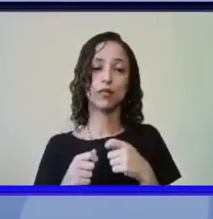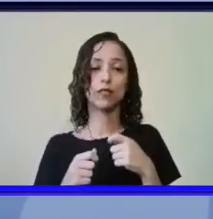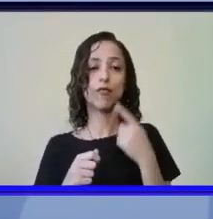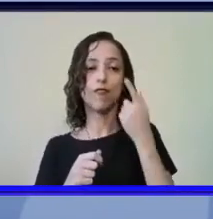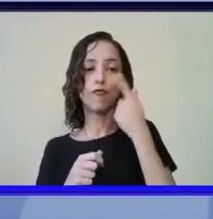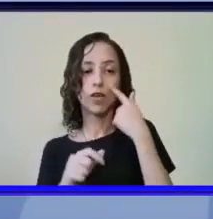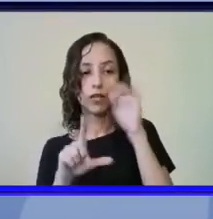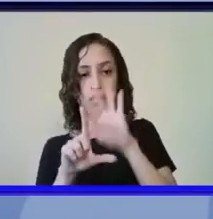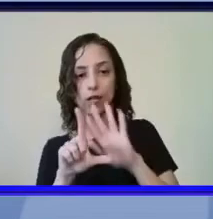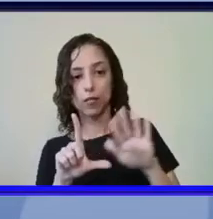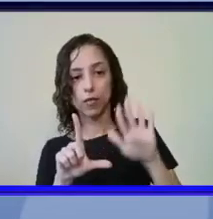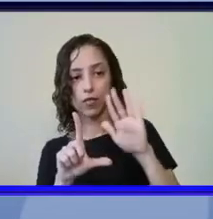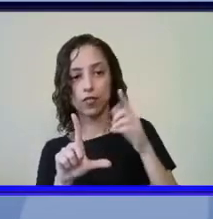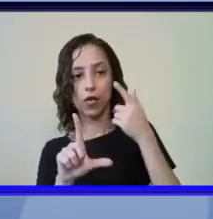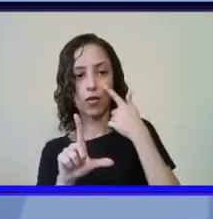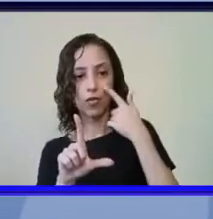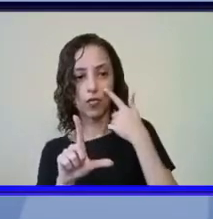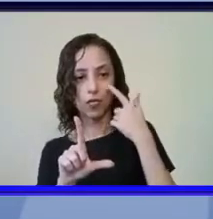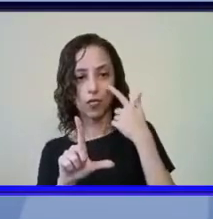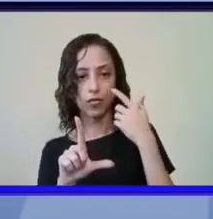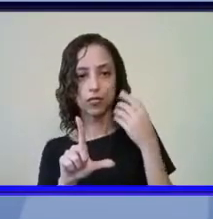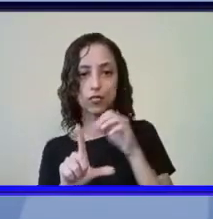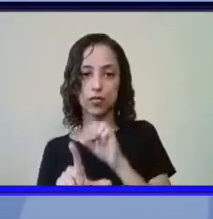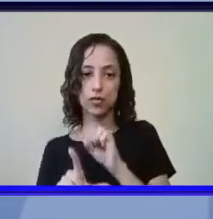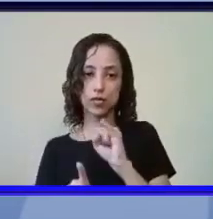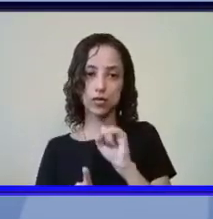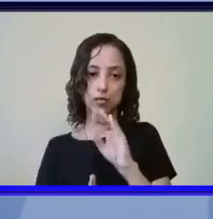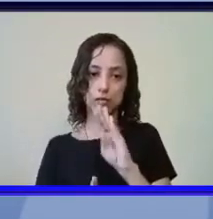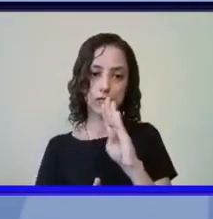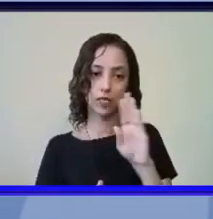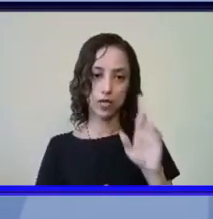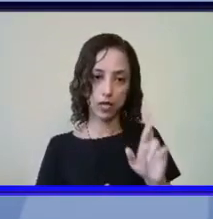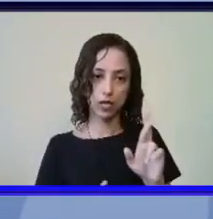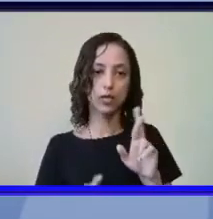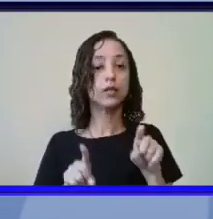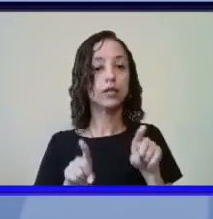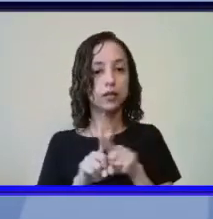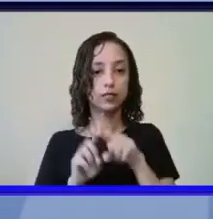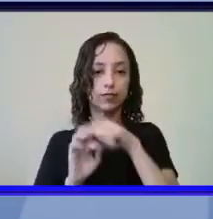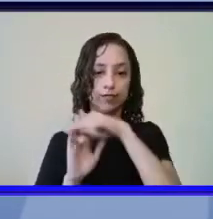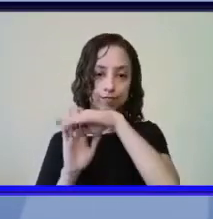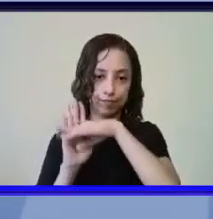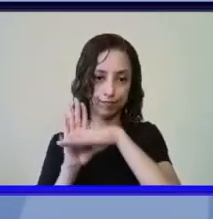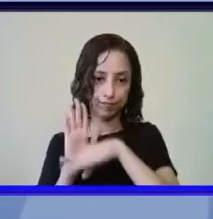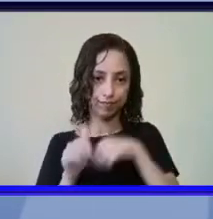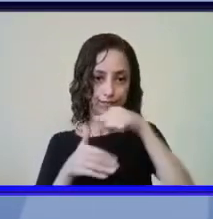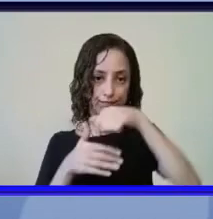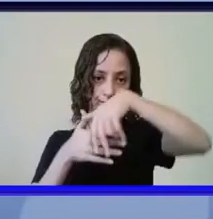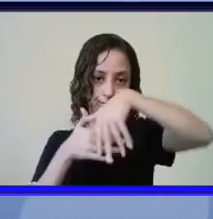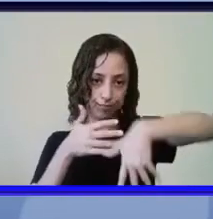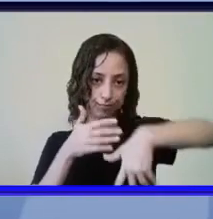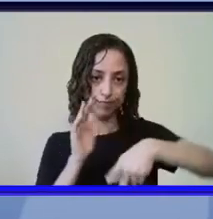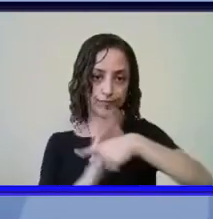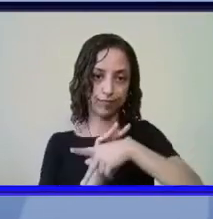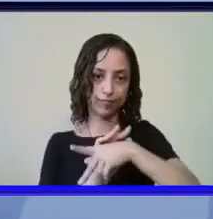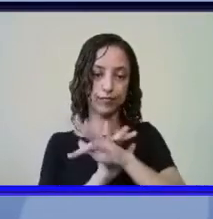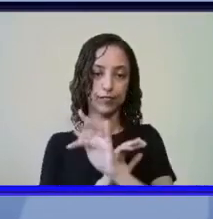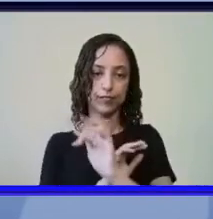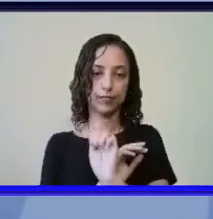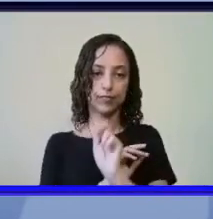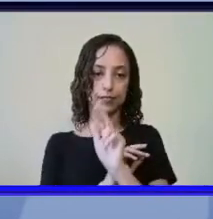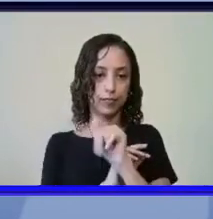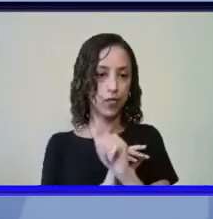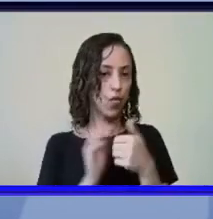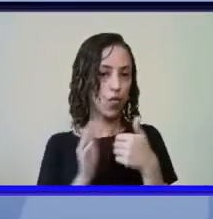e não só no CBR mas no catálogo taxonômico da fauna também ou qualquer outro